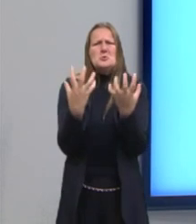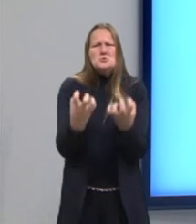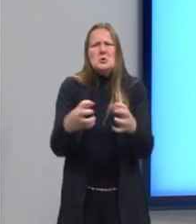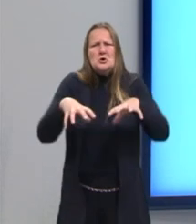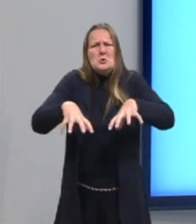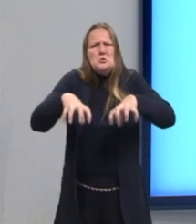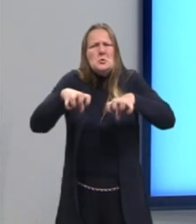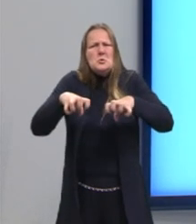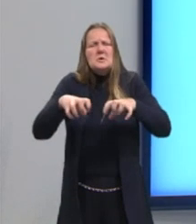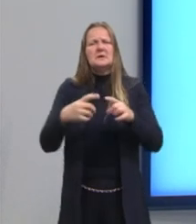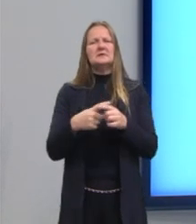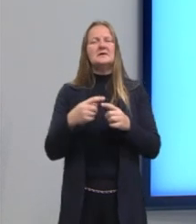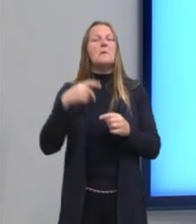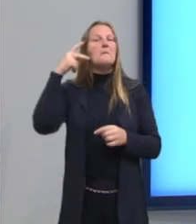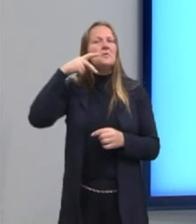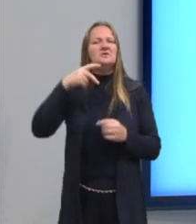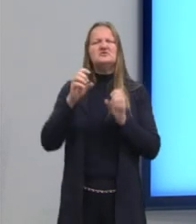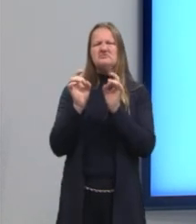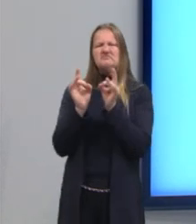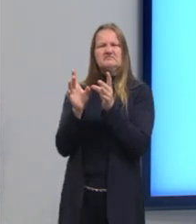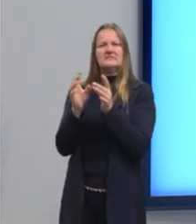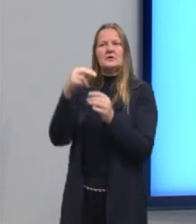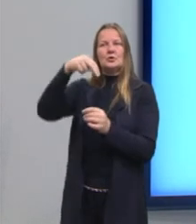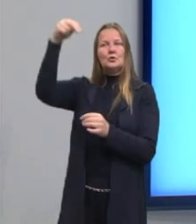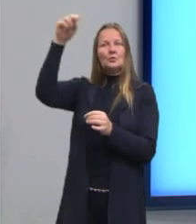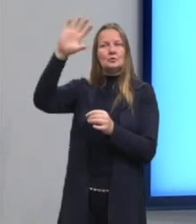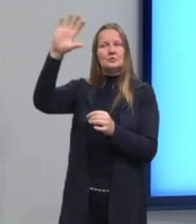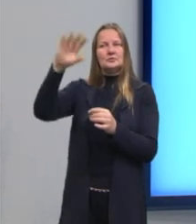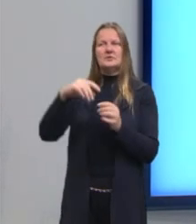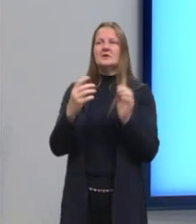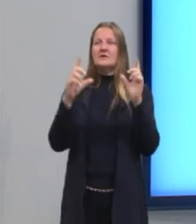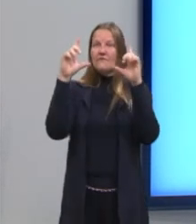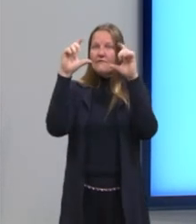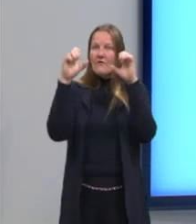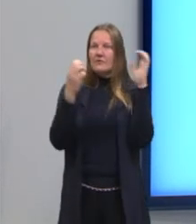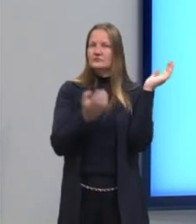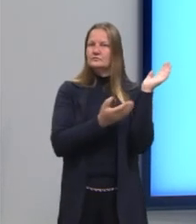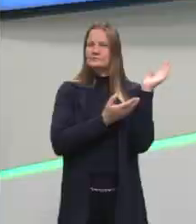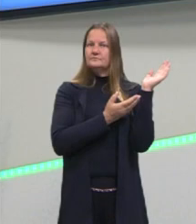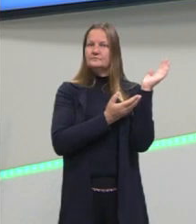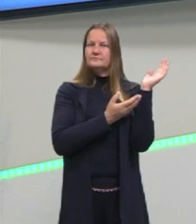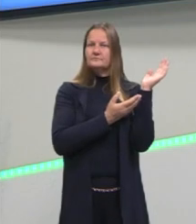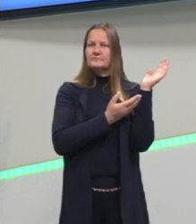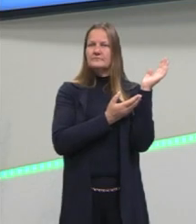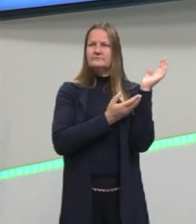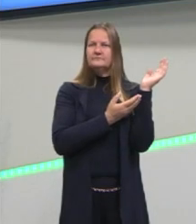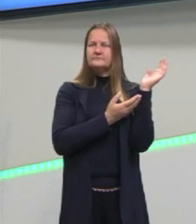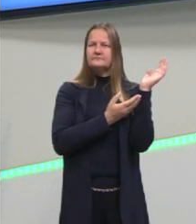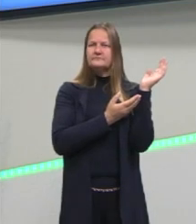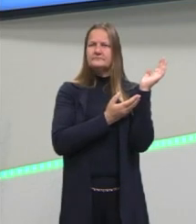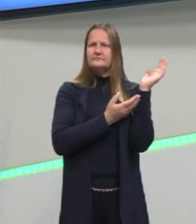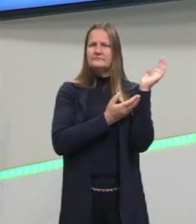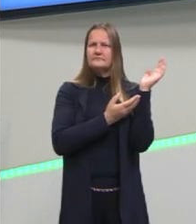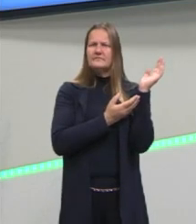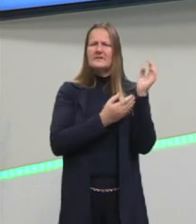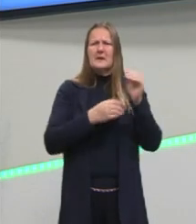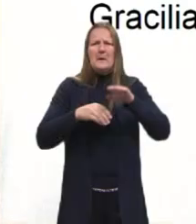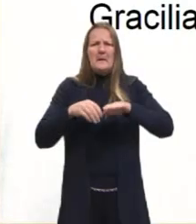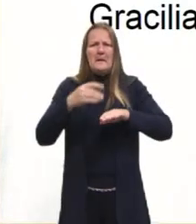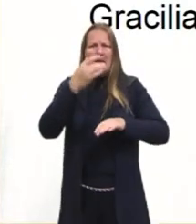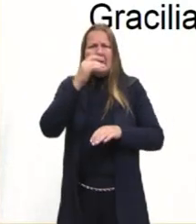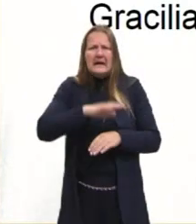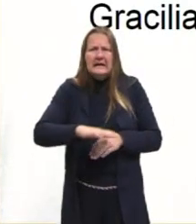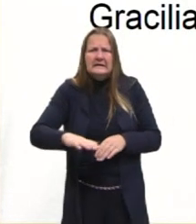o descaso dos políticos com esse Estado. Então, aqui a gente tem uma imagem que vocês podem ver, é como se fosse os pés de uma